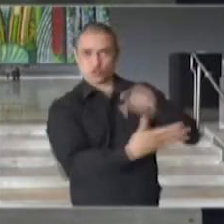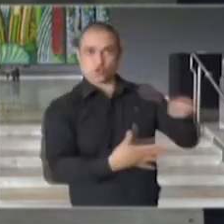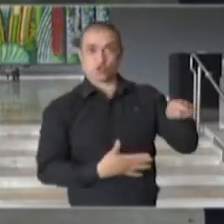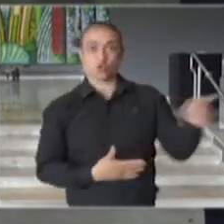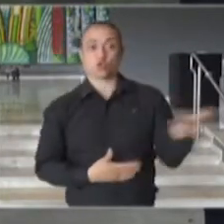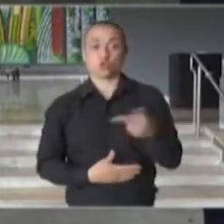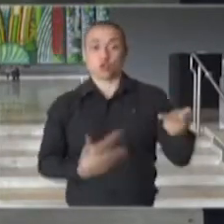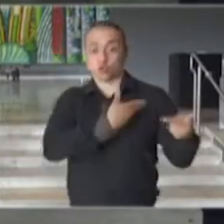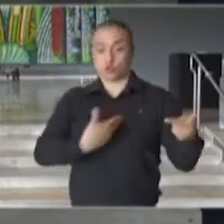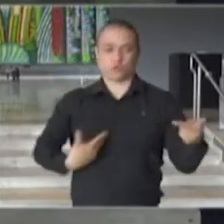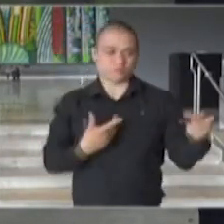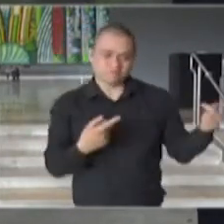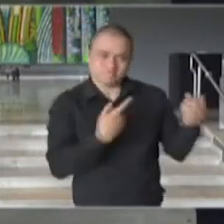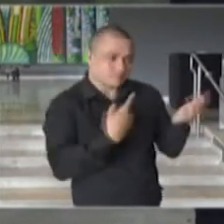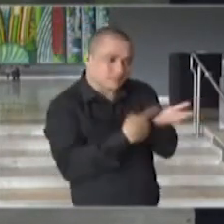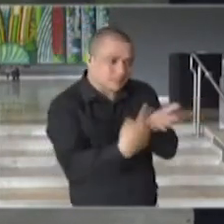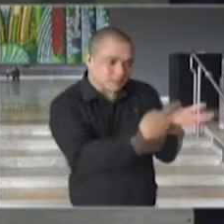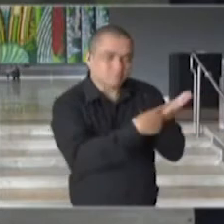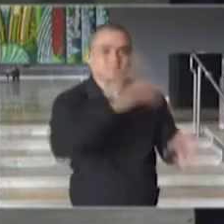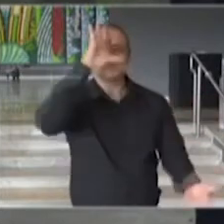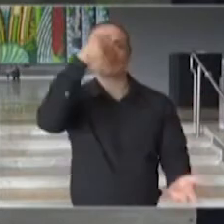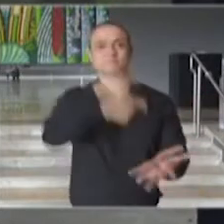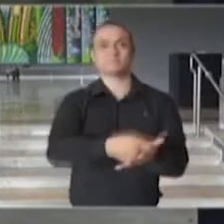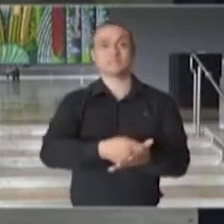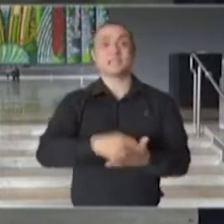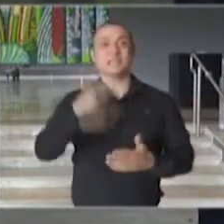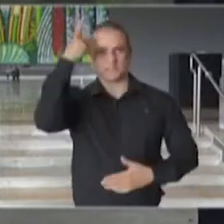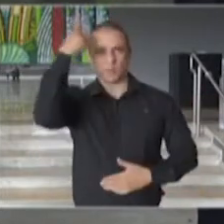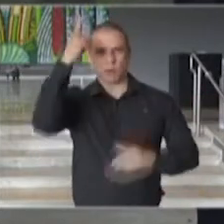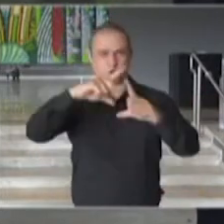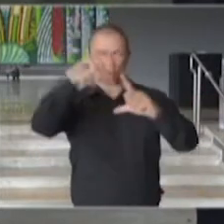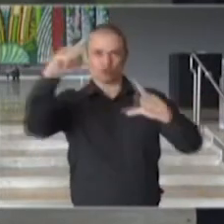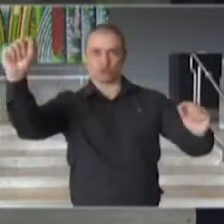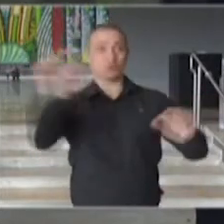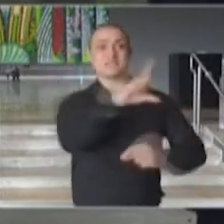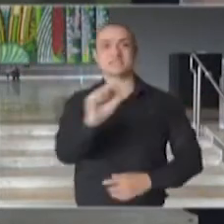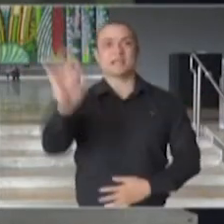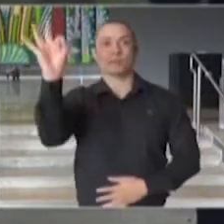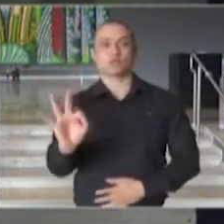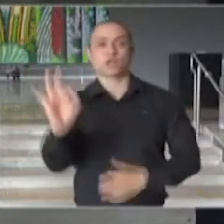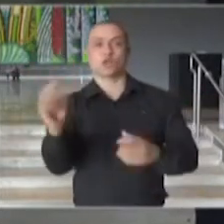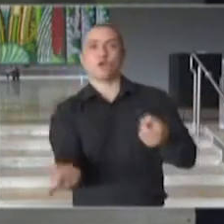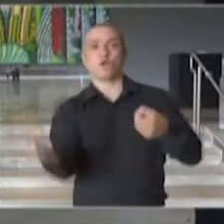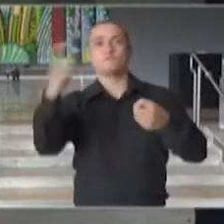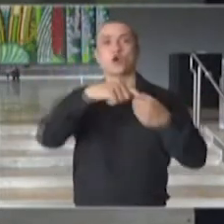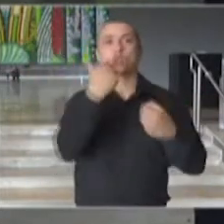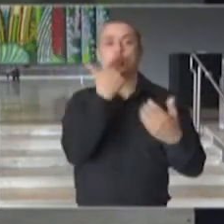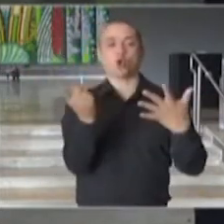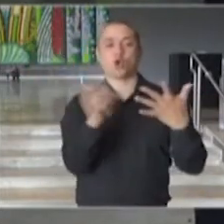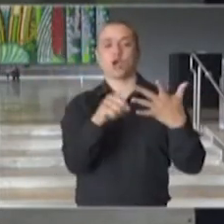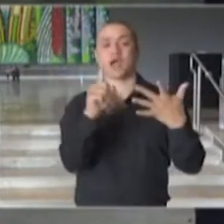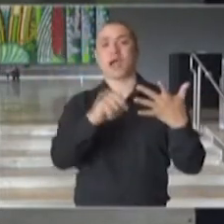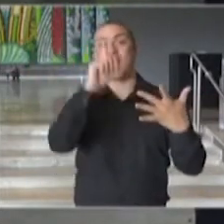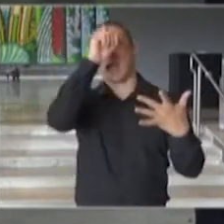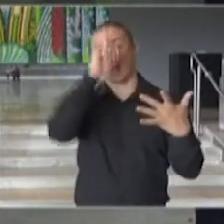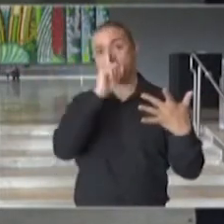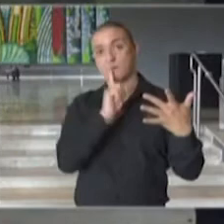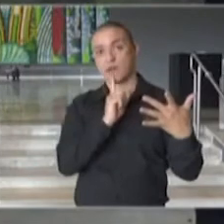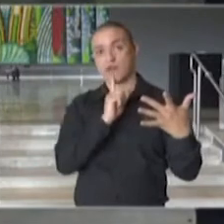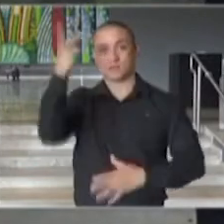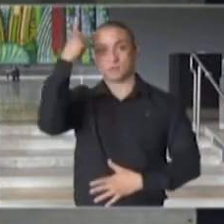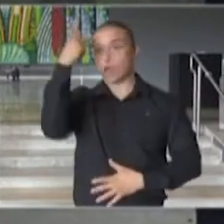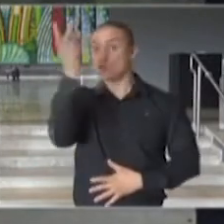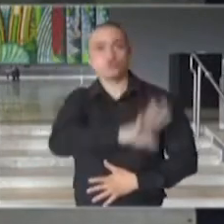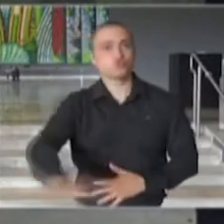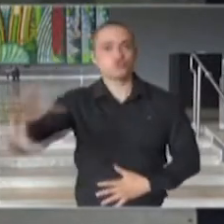-19 decidiram que 100% do Estado de São Paulo vai retornar para a fase amarela do Plano São